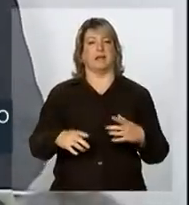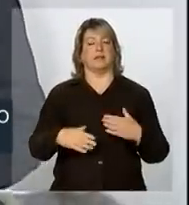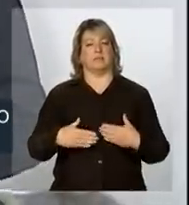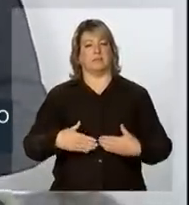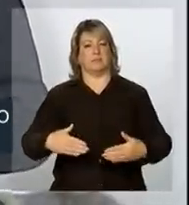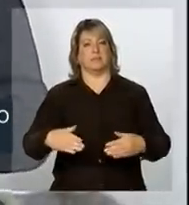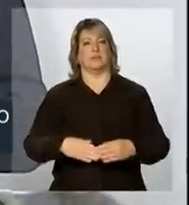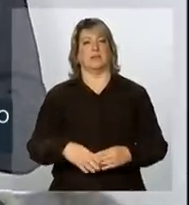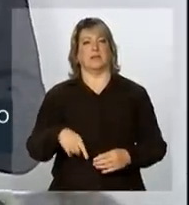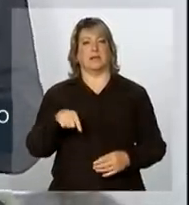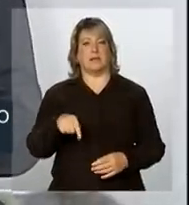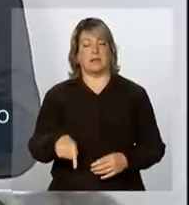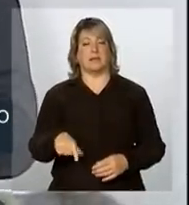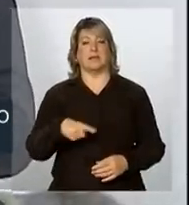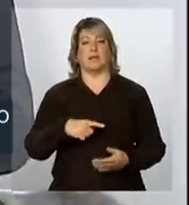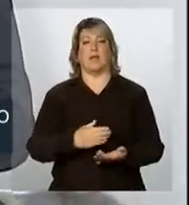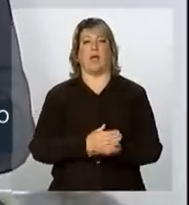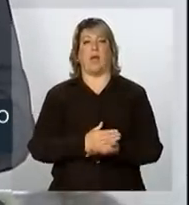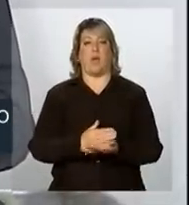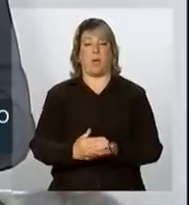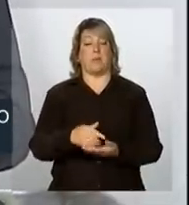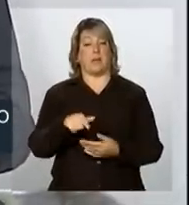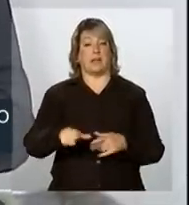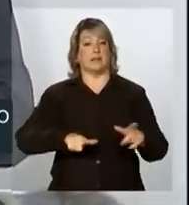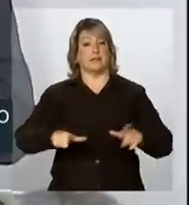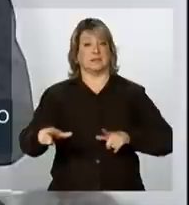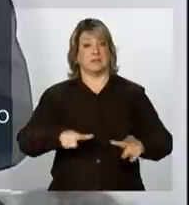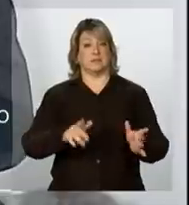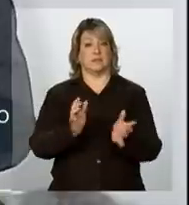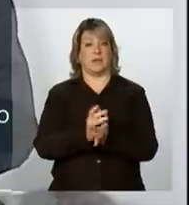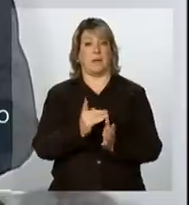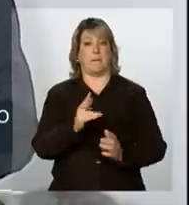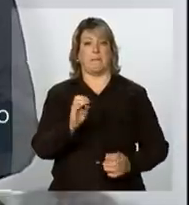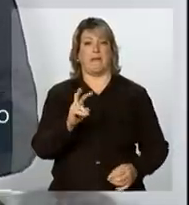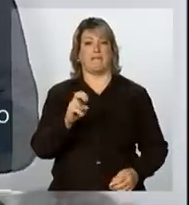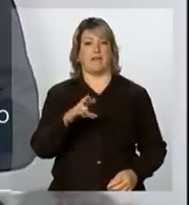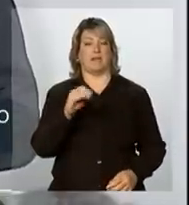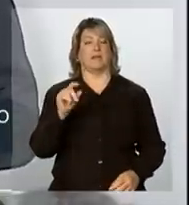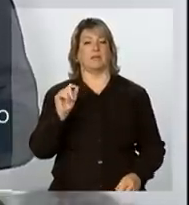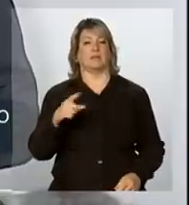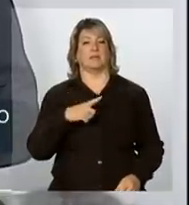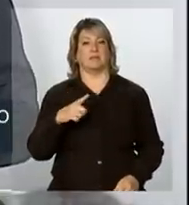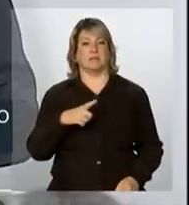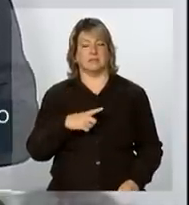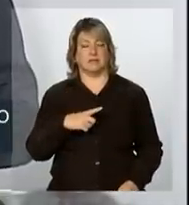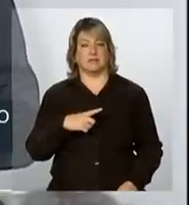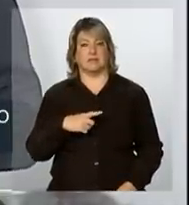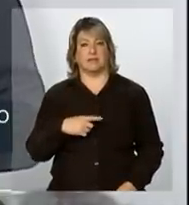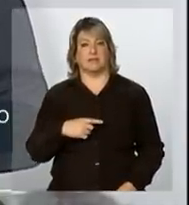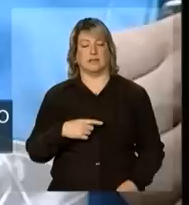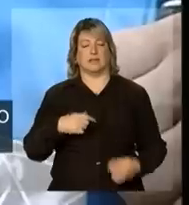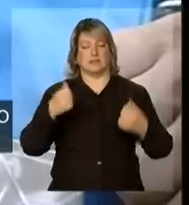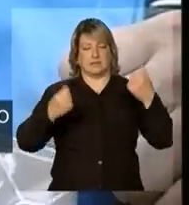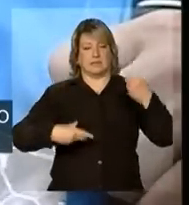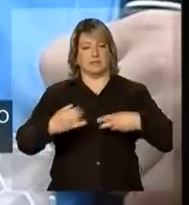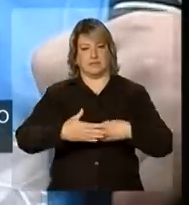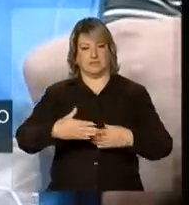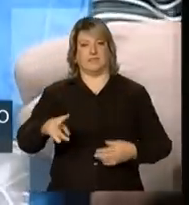se inicia com essas ações de prevenção, que à frente nós iremos detalhar,